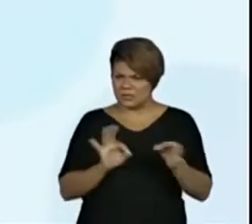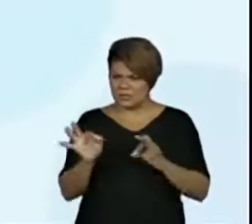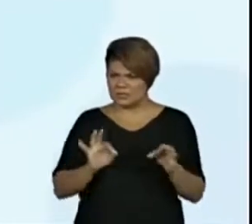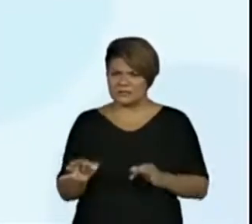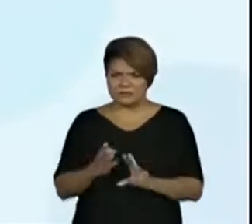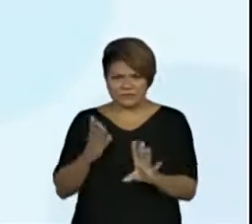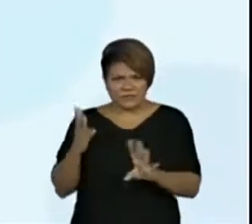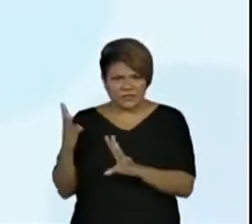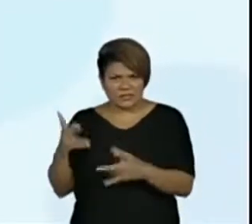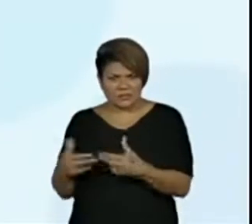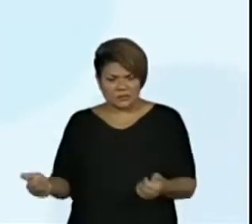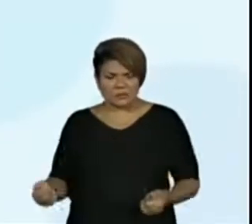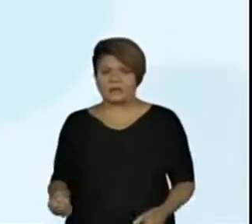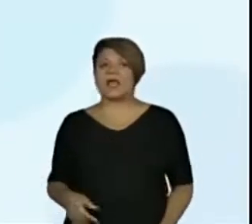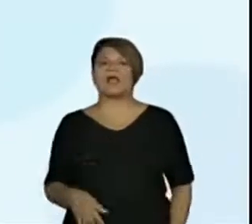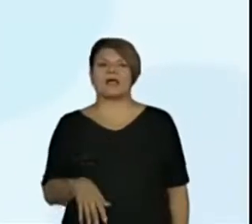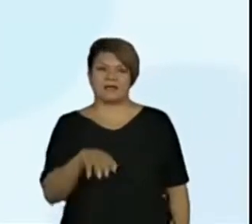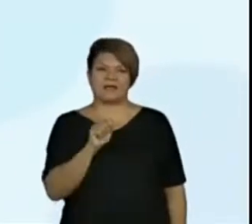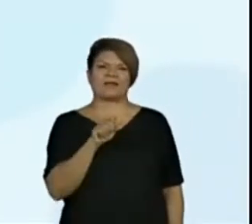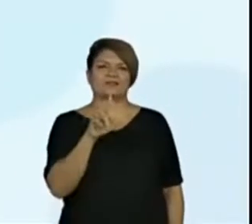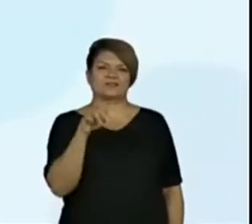Pro Larissa colocou o agente.